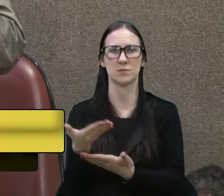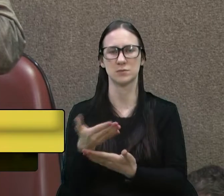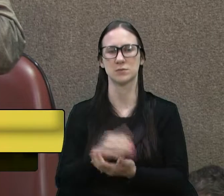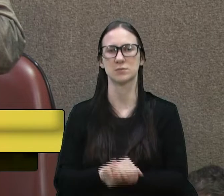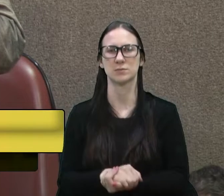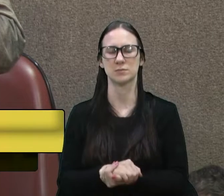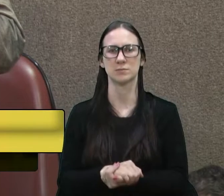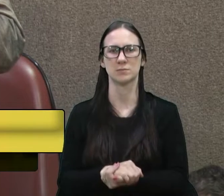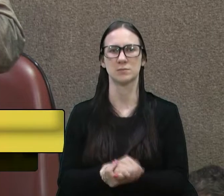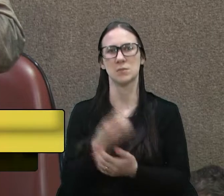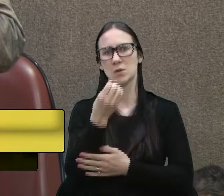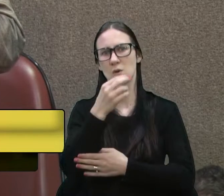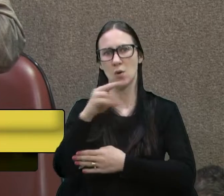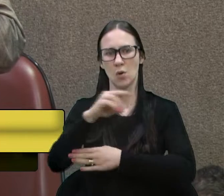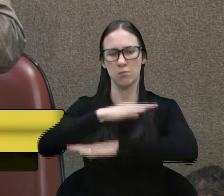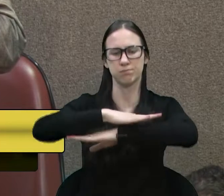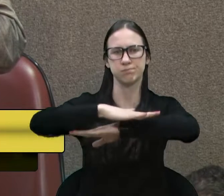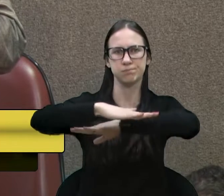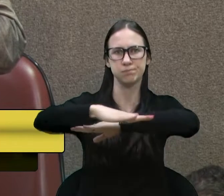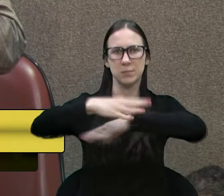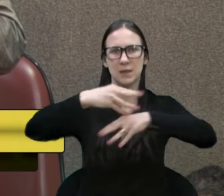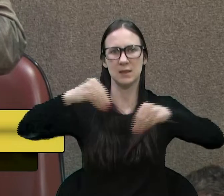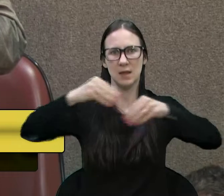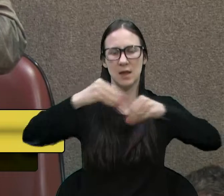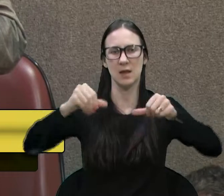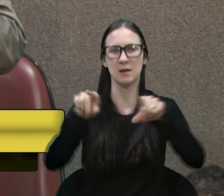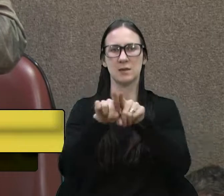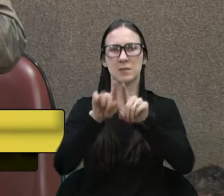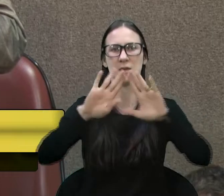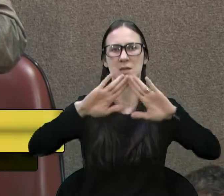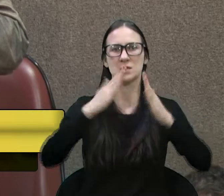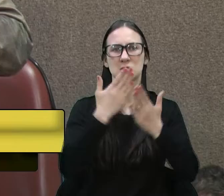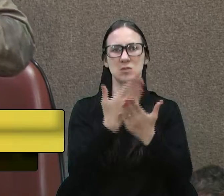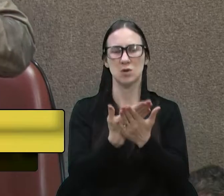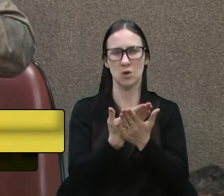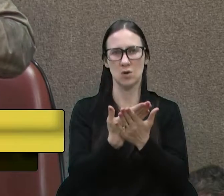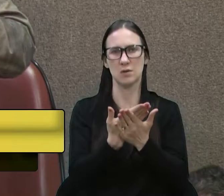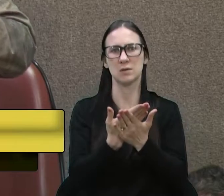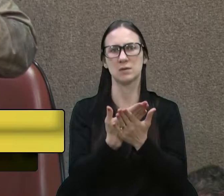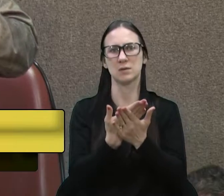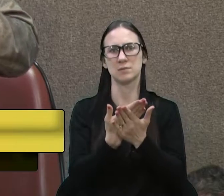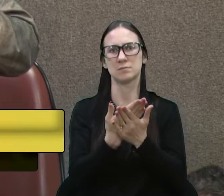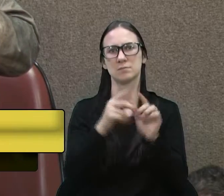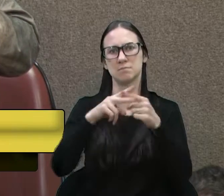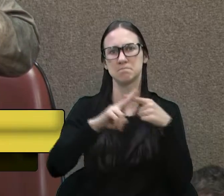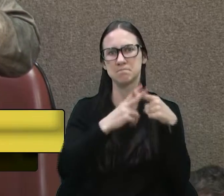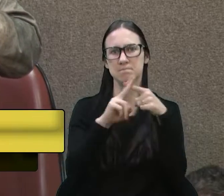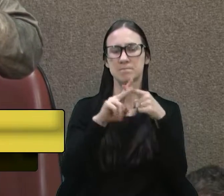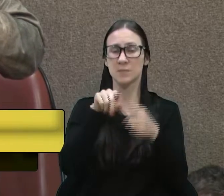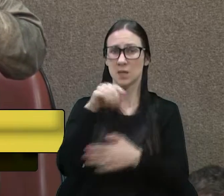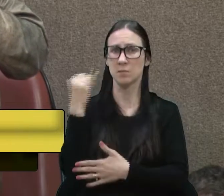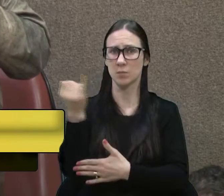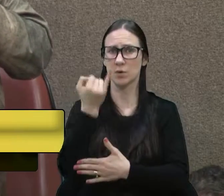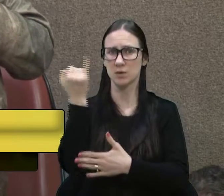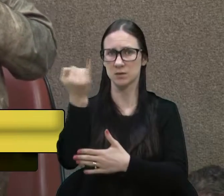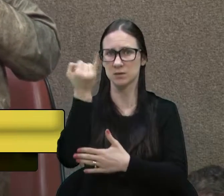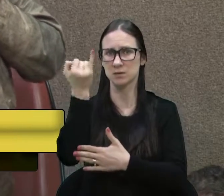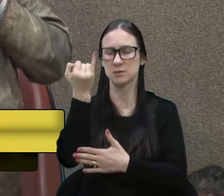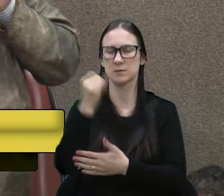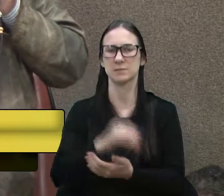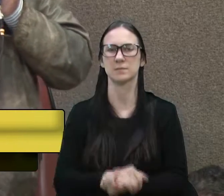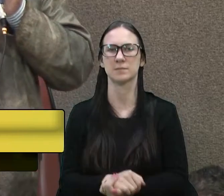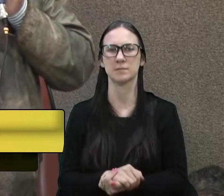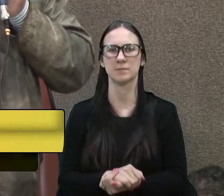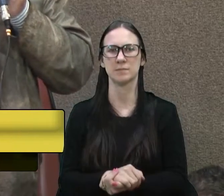Terraplanagem? Escola San Genaro? É importante nós sabermos. Quem